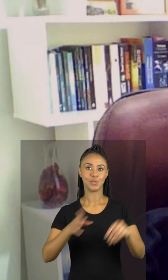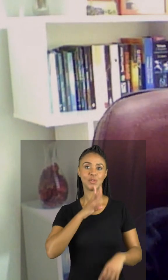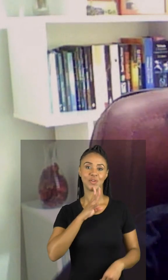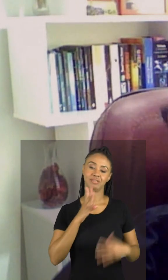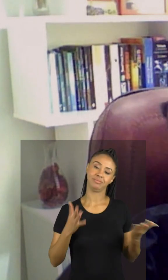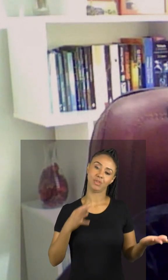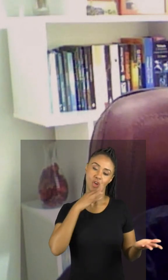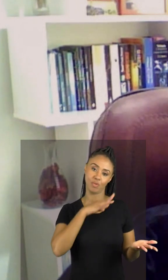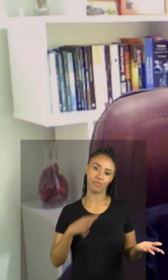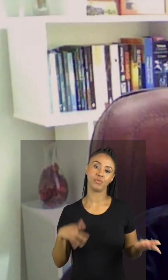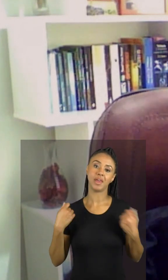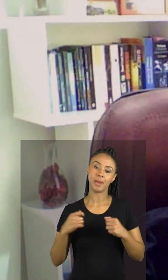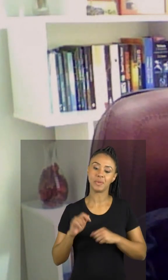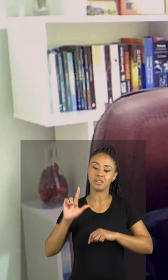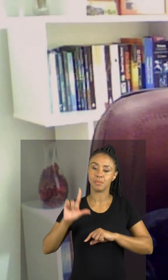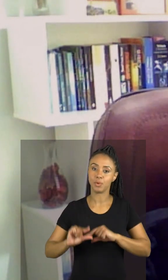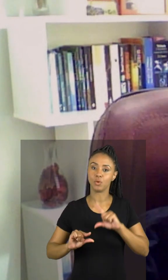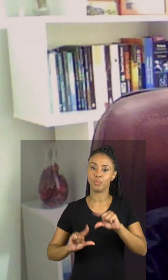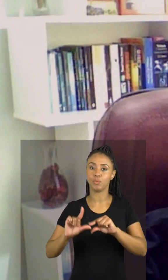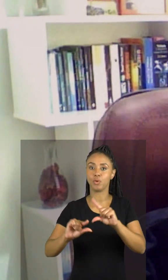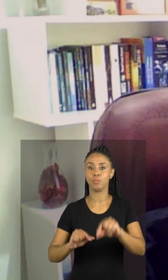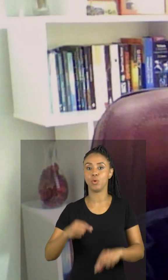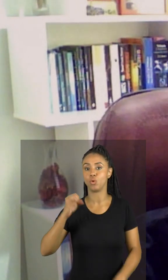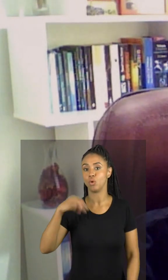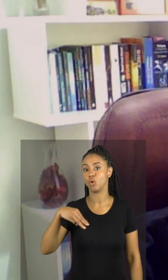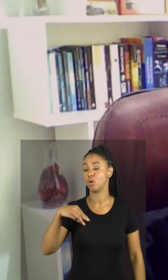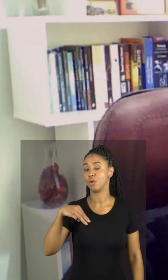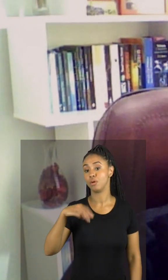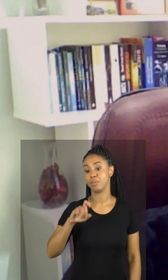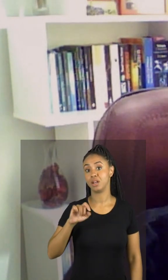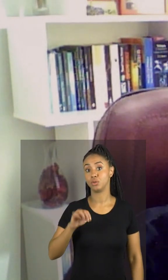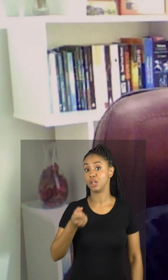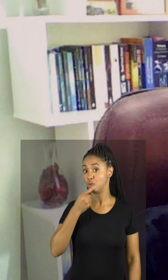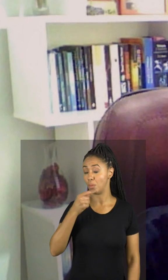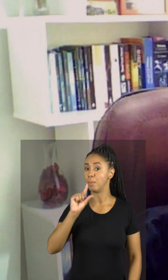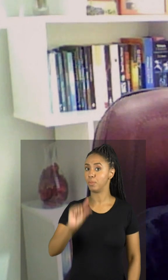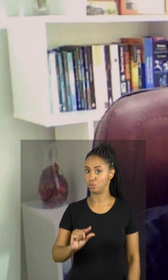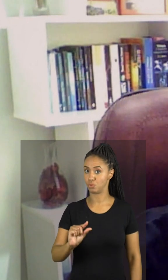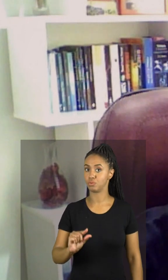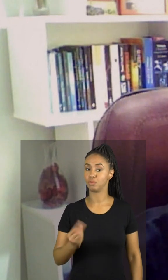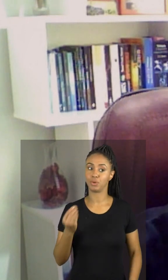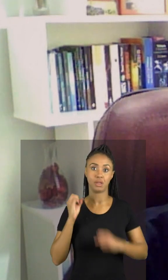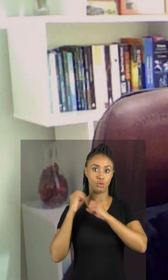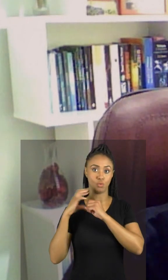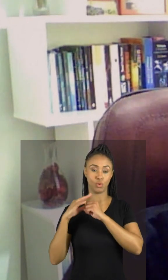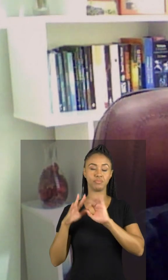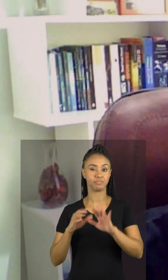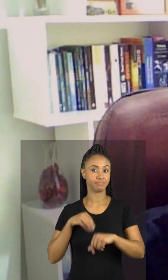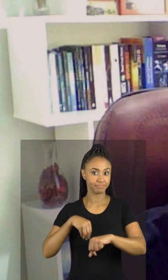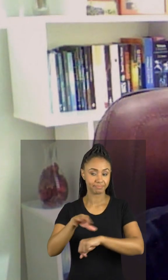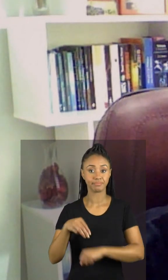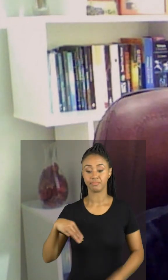e, lógico, deve ser ingerida com bastante cautela, né? Porque se trata de um hormônio, tá bom? Só para informar vocês